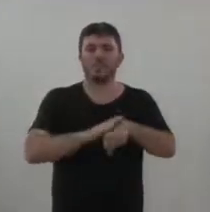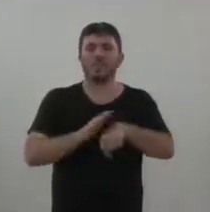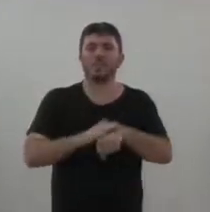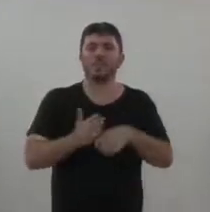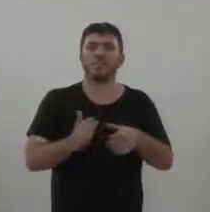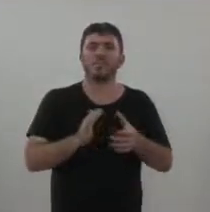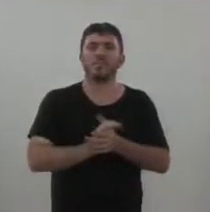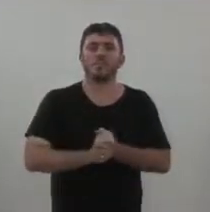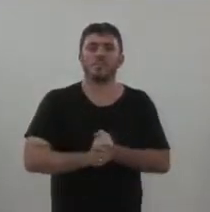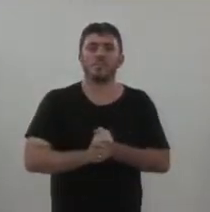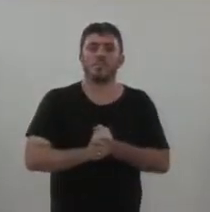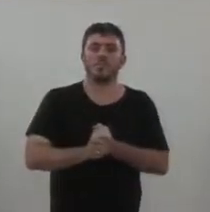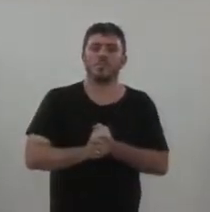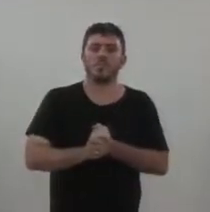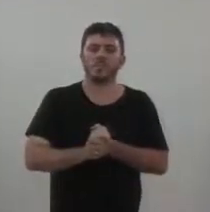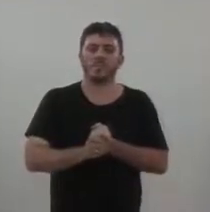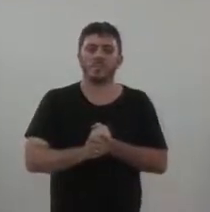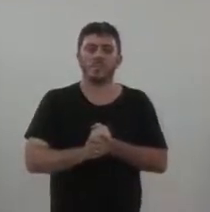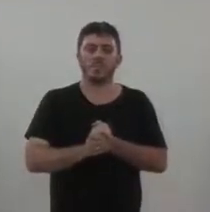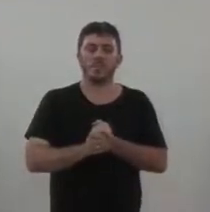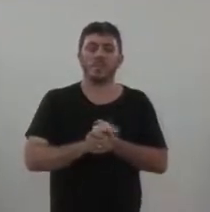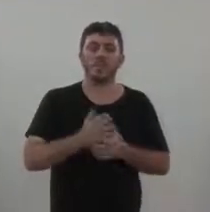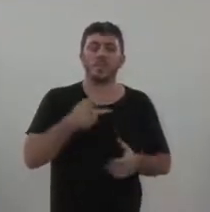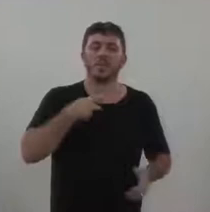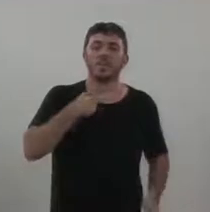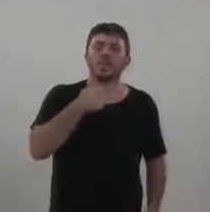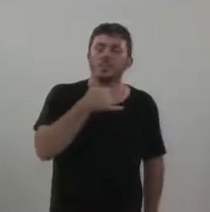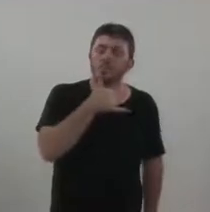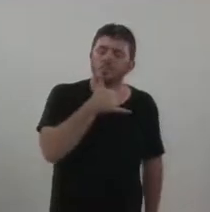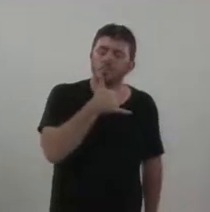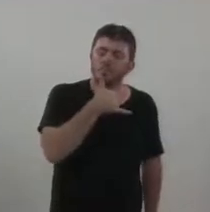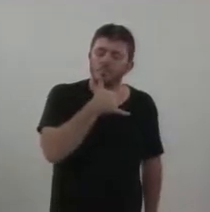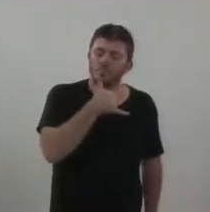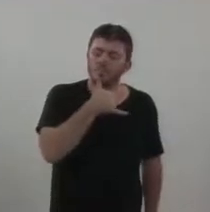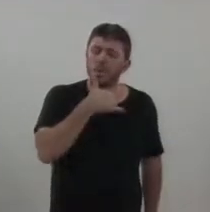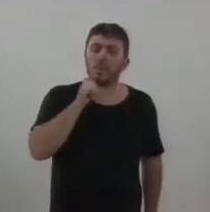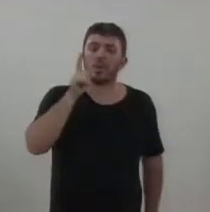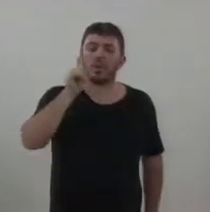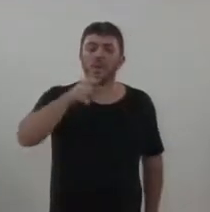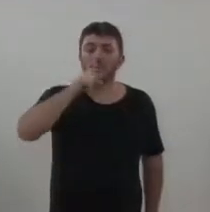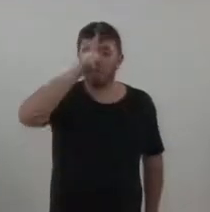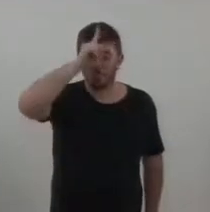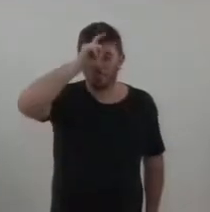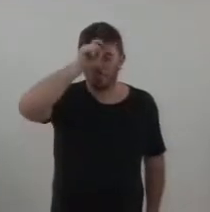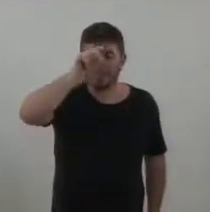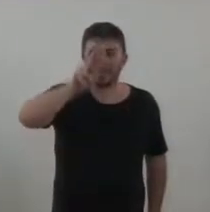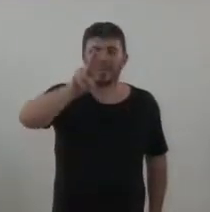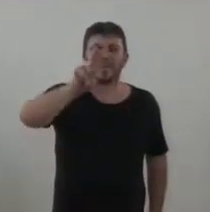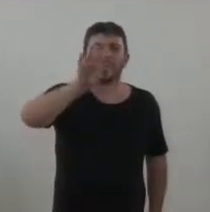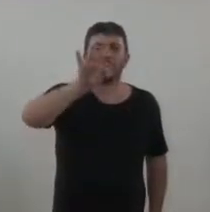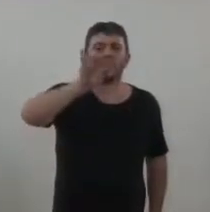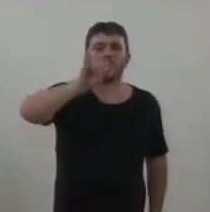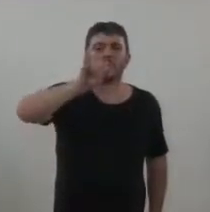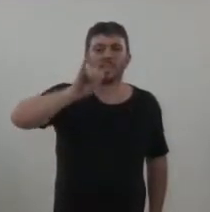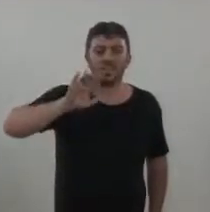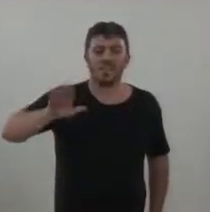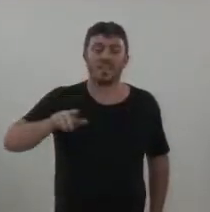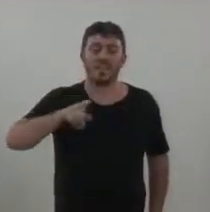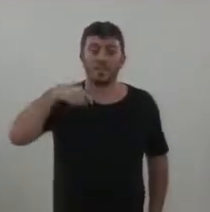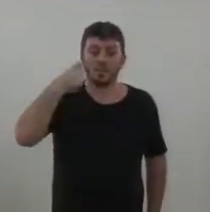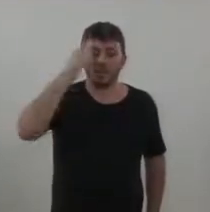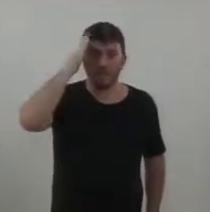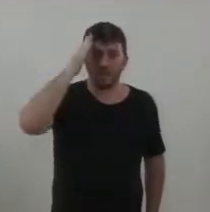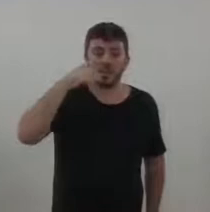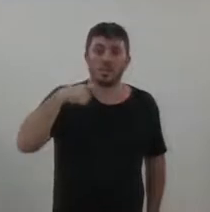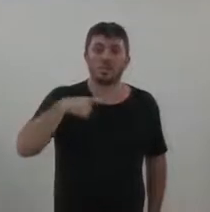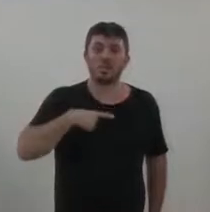mas nós vamos falar sobre, infelizmente, sobre os leitos. todos sabem que nós temos dezoito leitos na nossa,